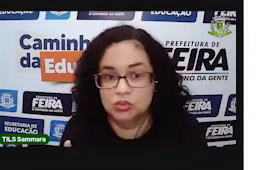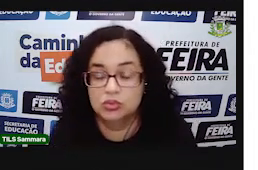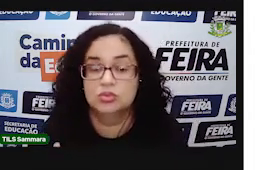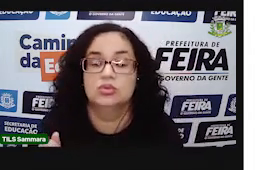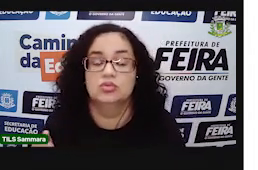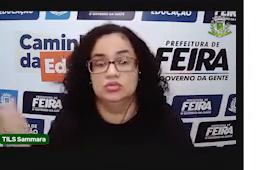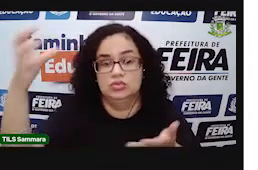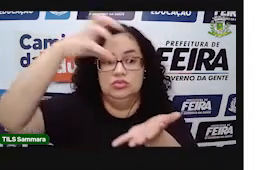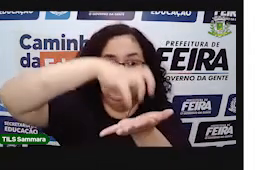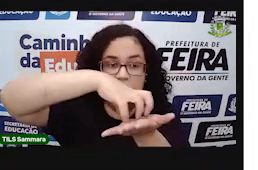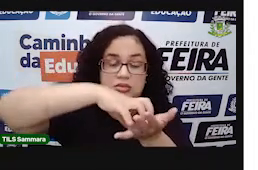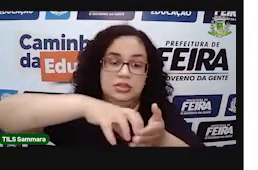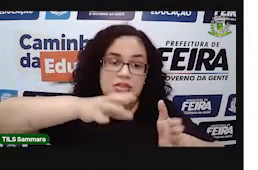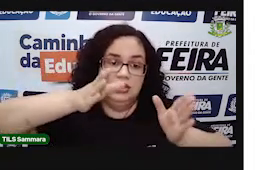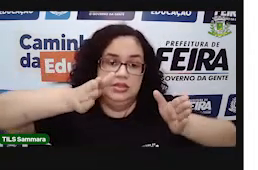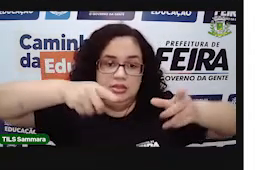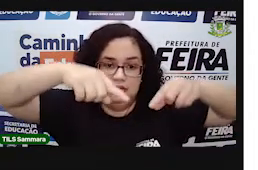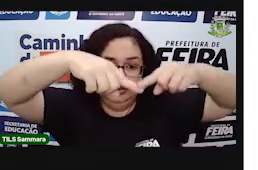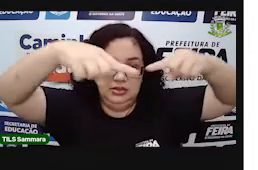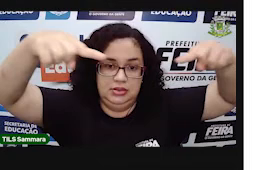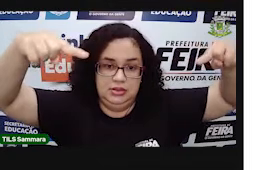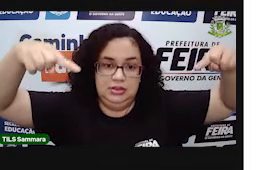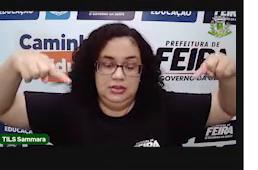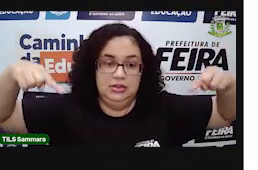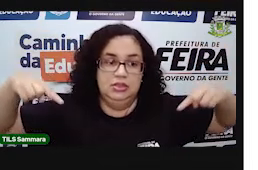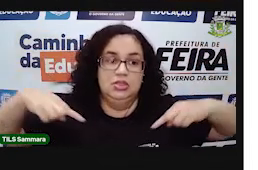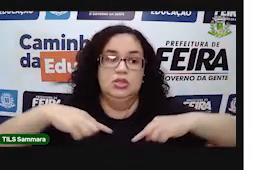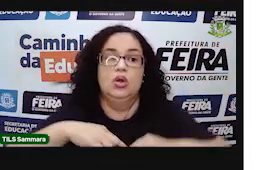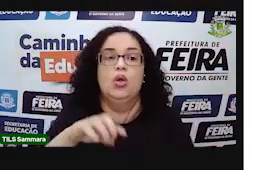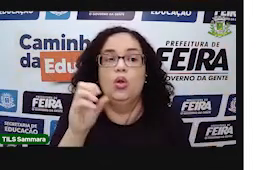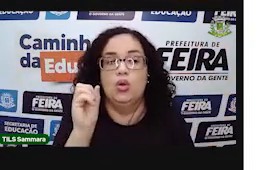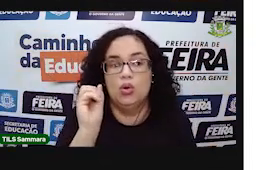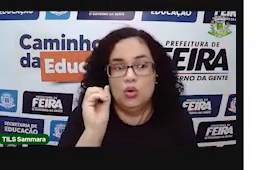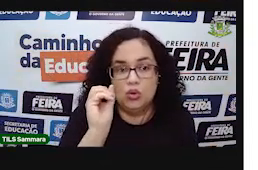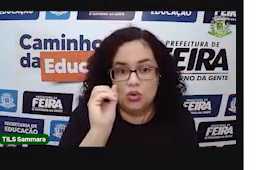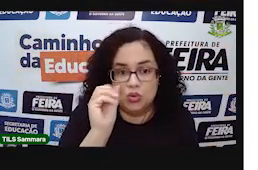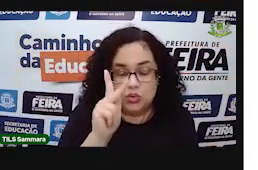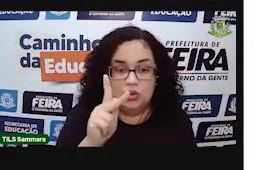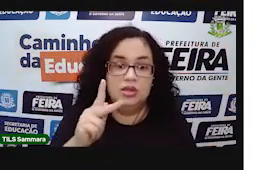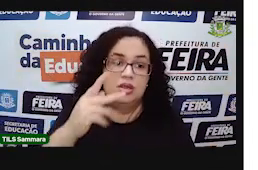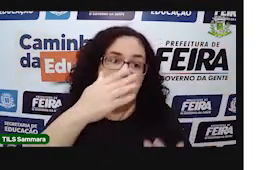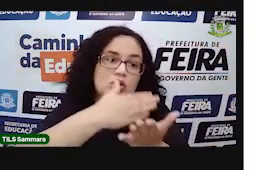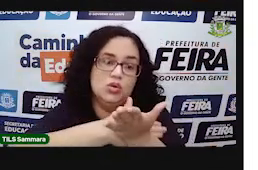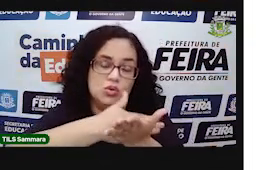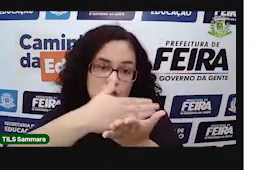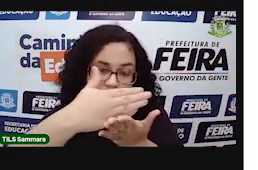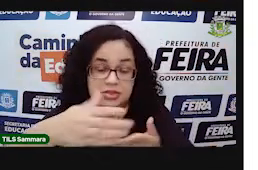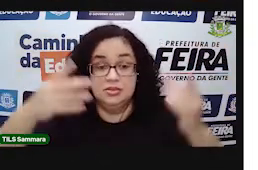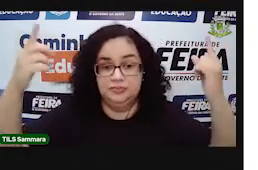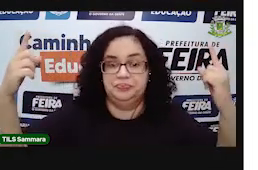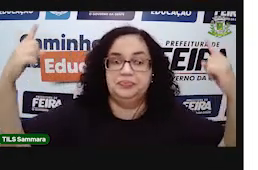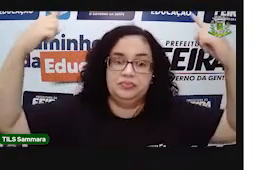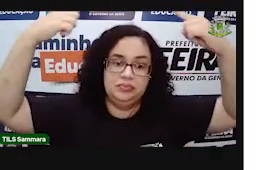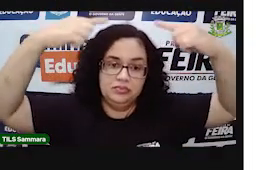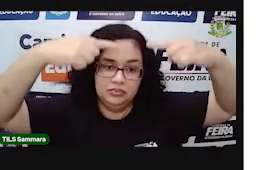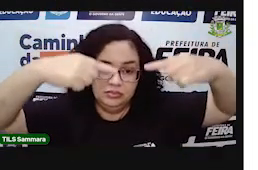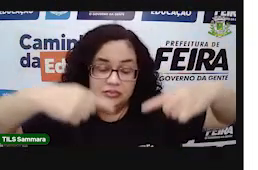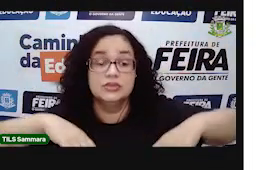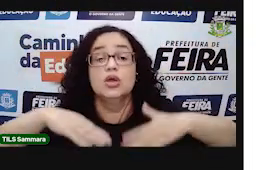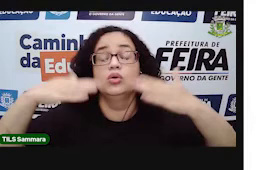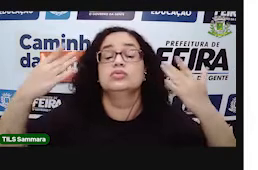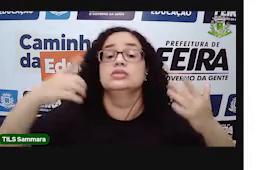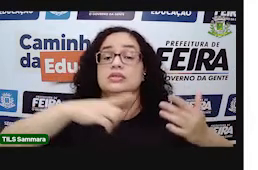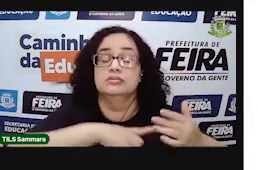lateral deles é formada por figuras retangulares. Tá bom? E aí eu já começo te